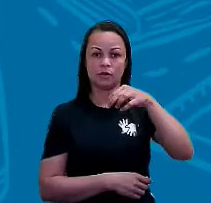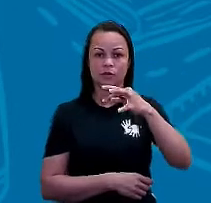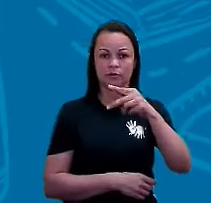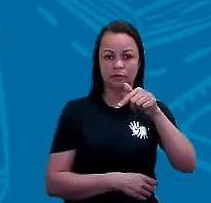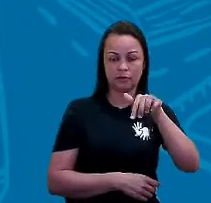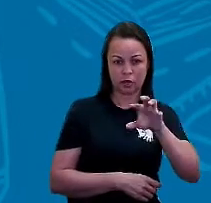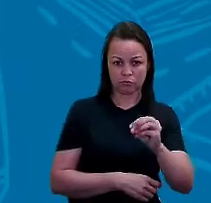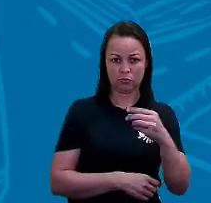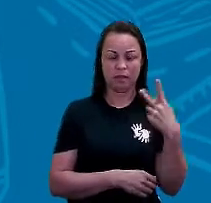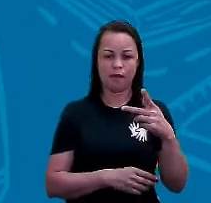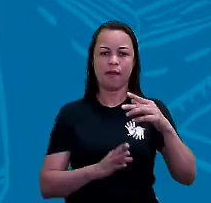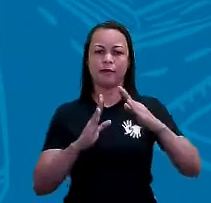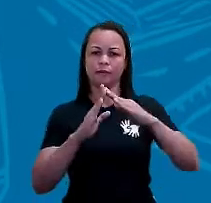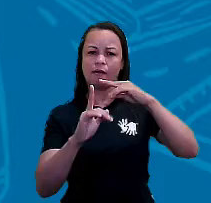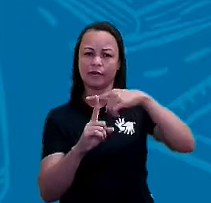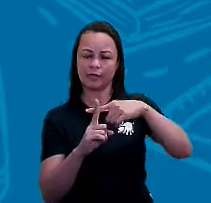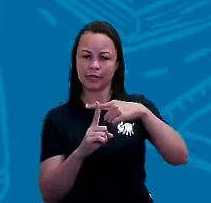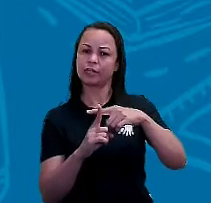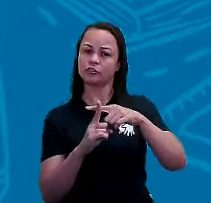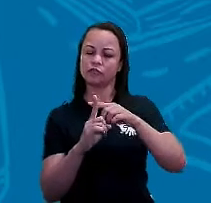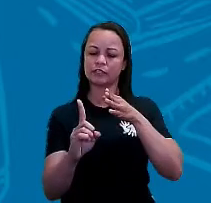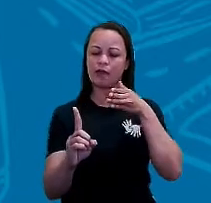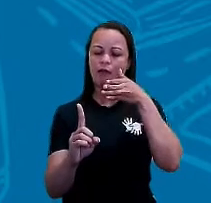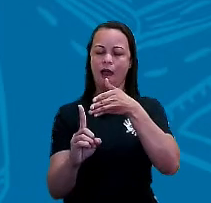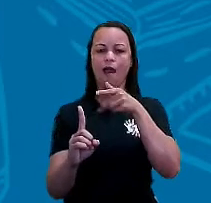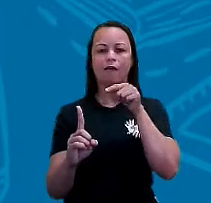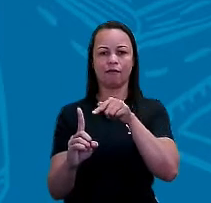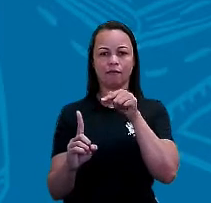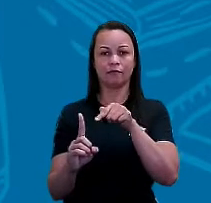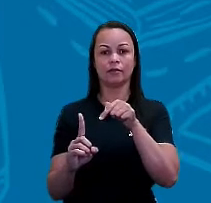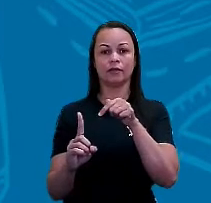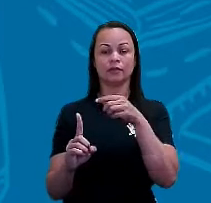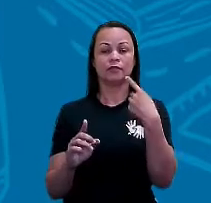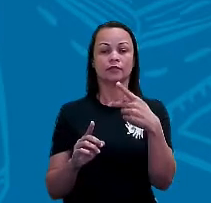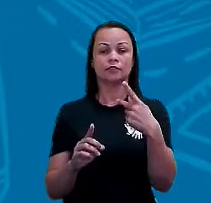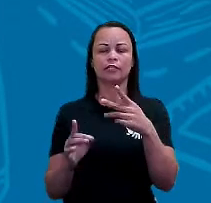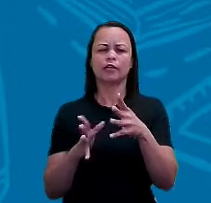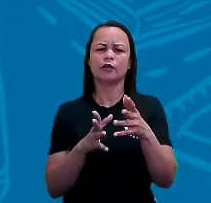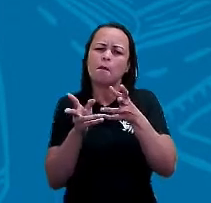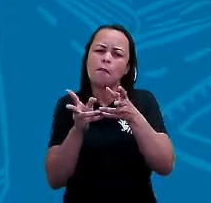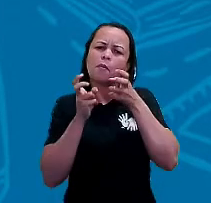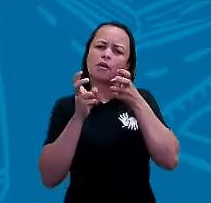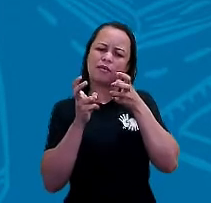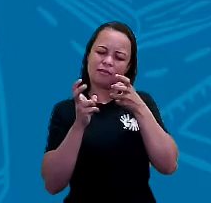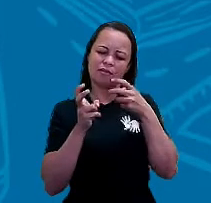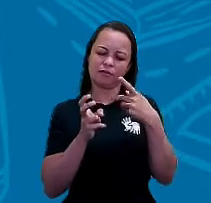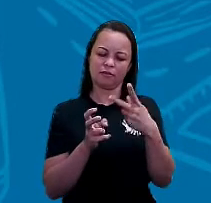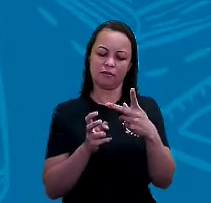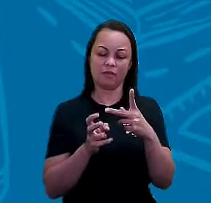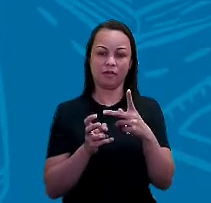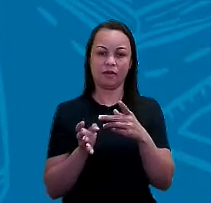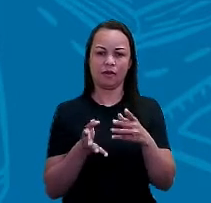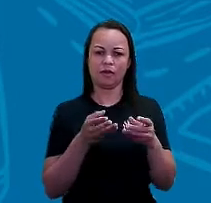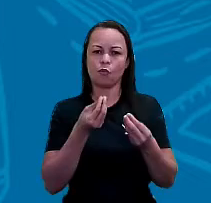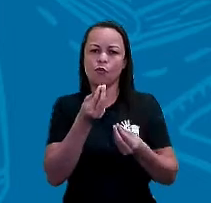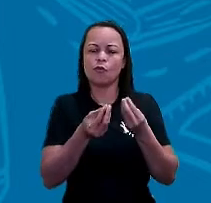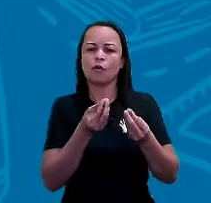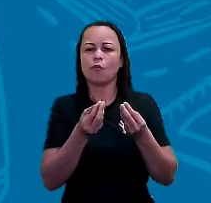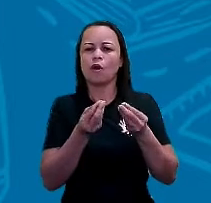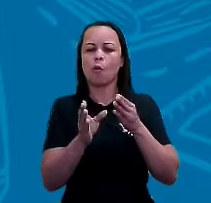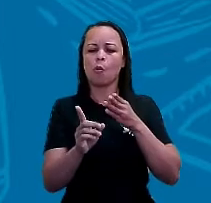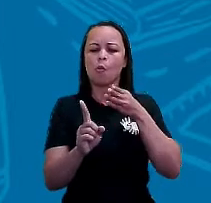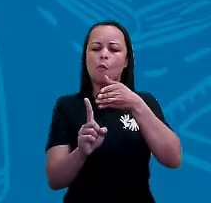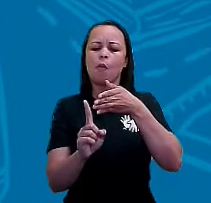igreja, a igreja vai ser a nossa referência, né? Para que a gente possa observar onde, qual o ponto, qual a